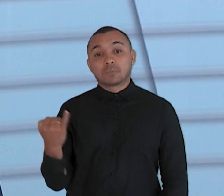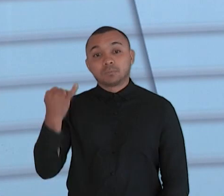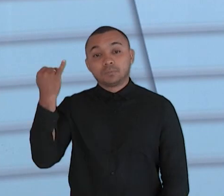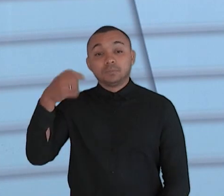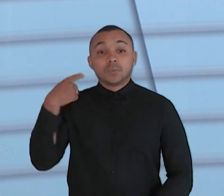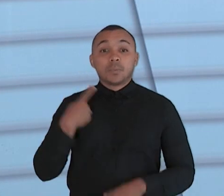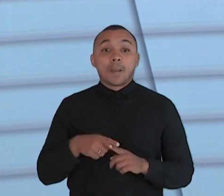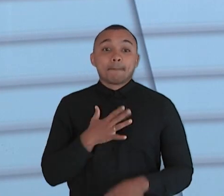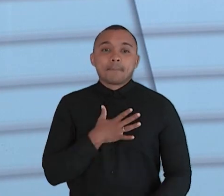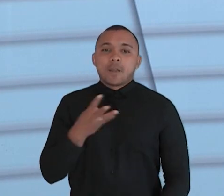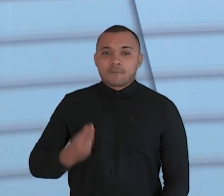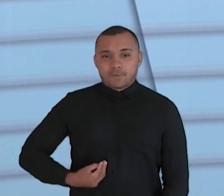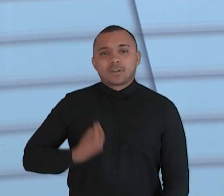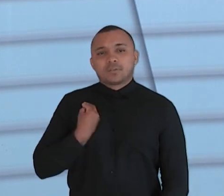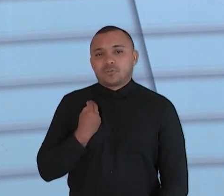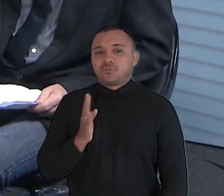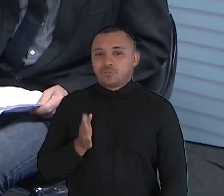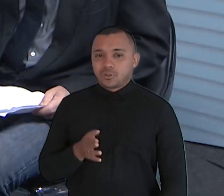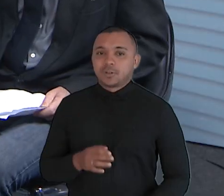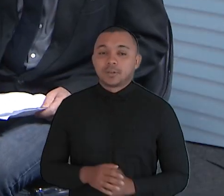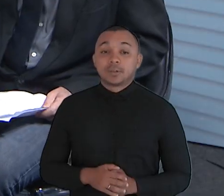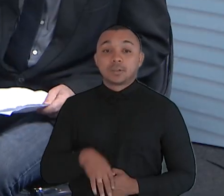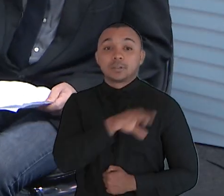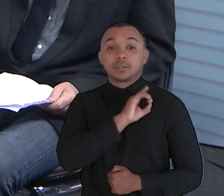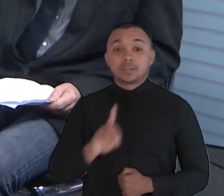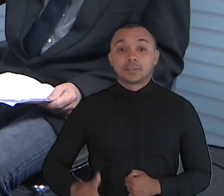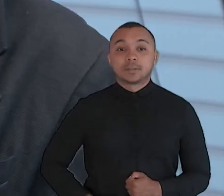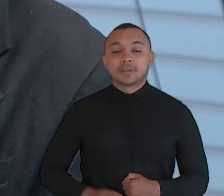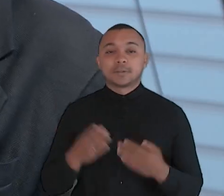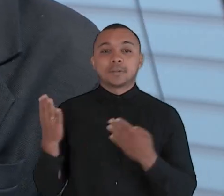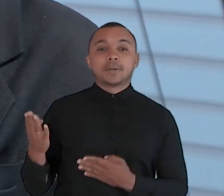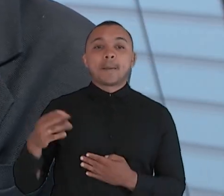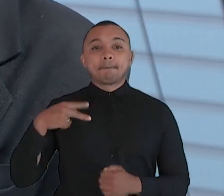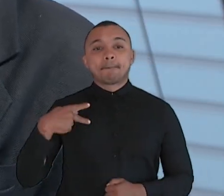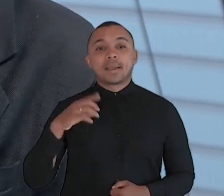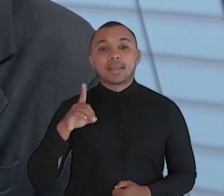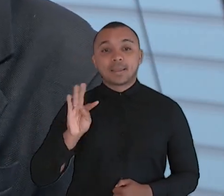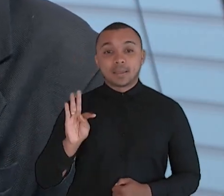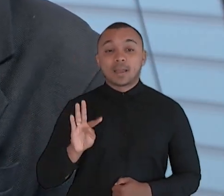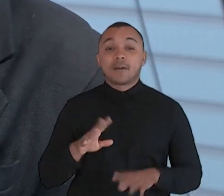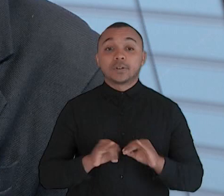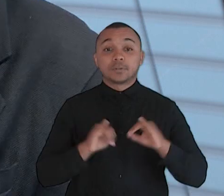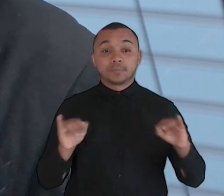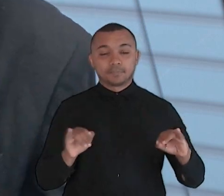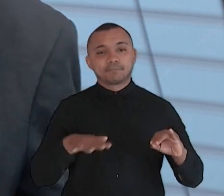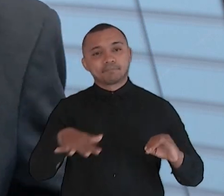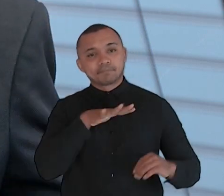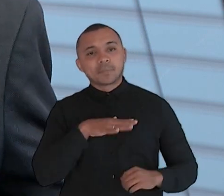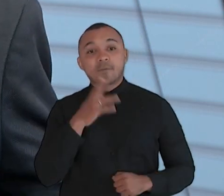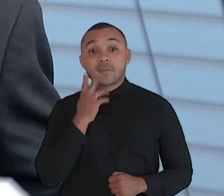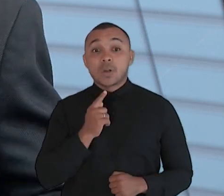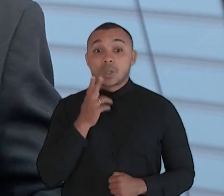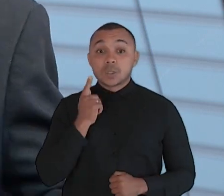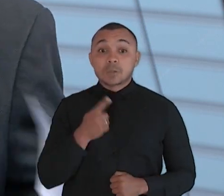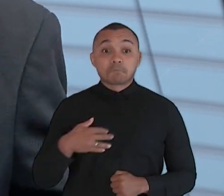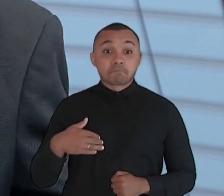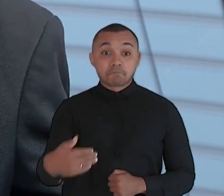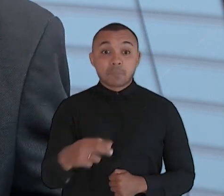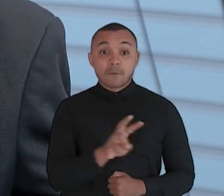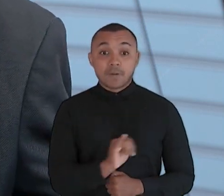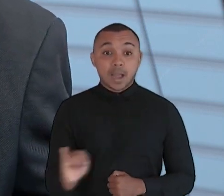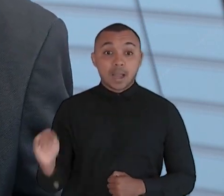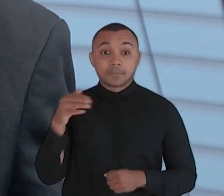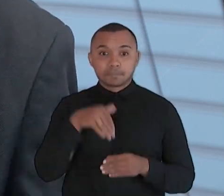Eu vivi isso também lá atrás. Deputado Antônio Riva, aqui comigo do PDT. Deputado, Fortaleza, o Brasil todo, vai ter uma eleição municipal